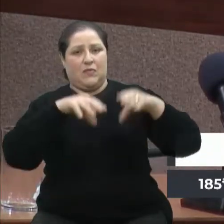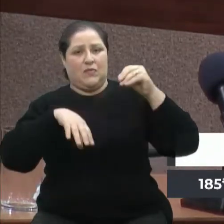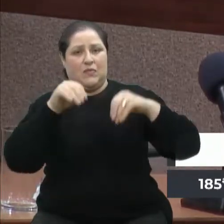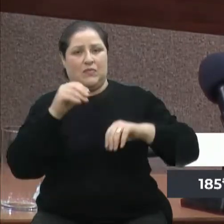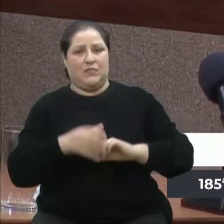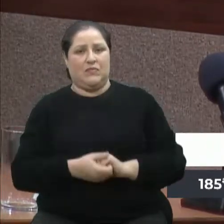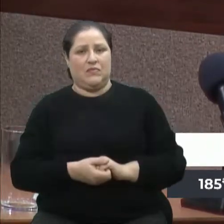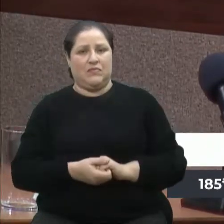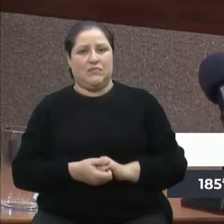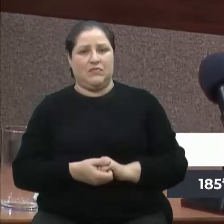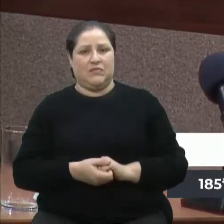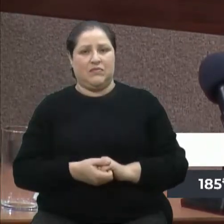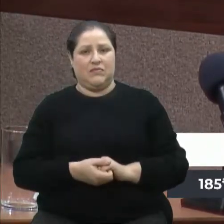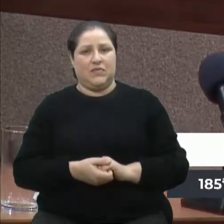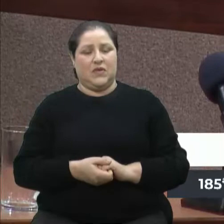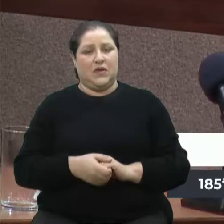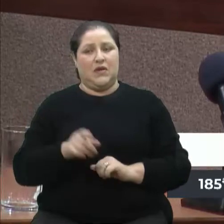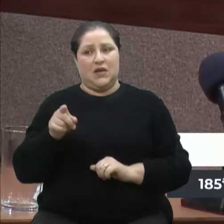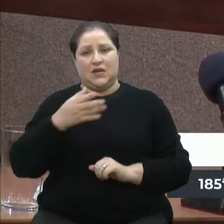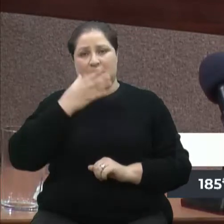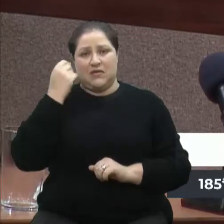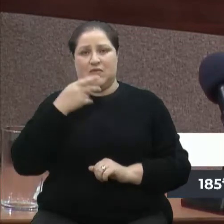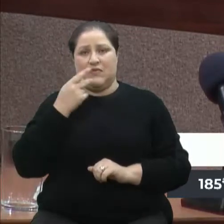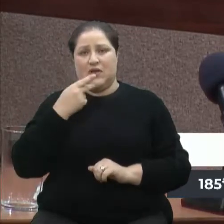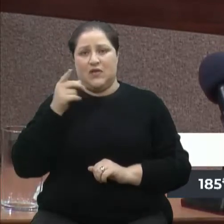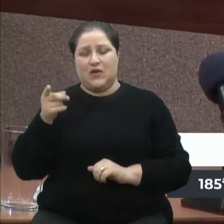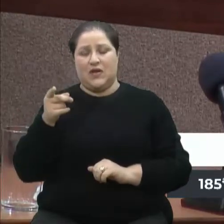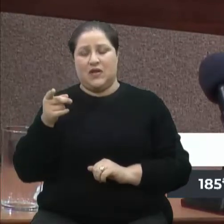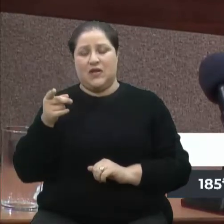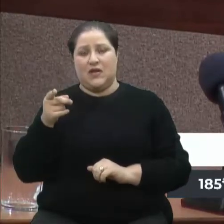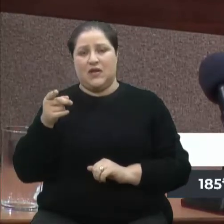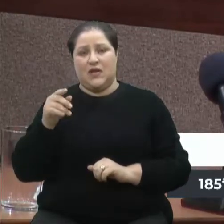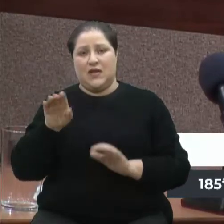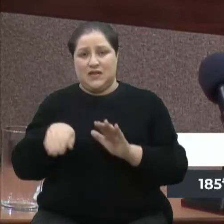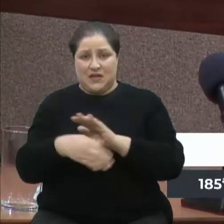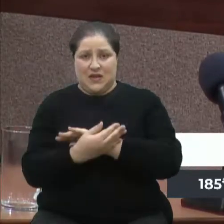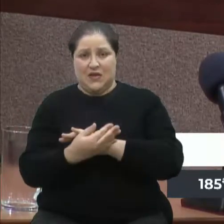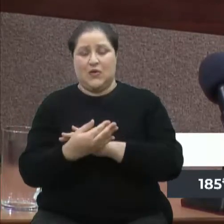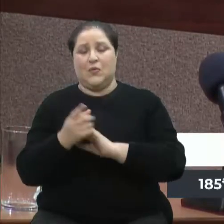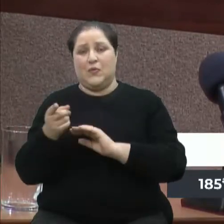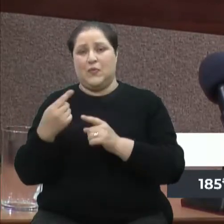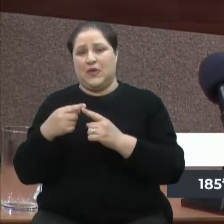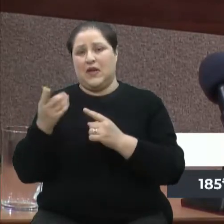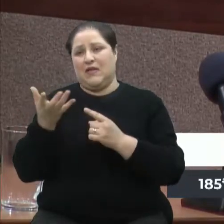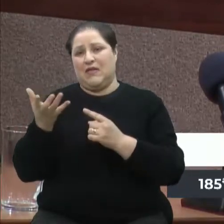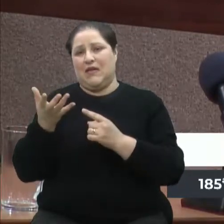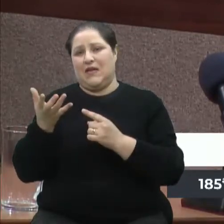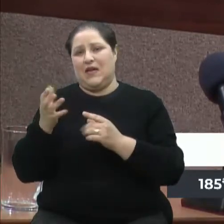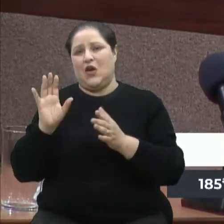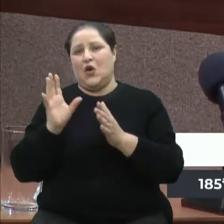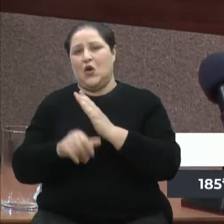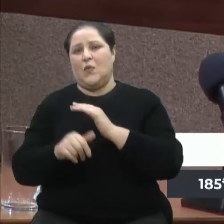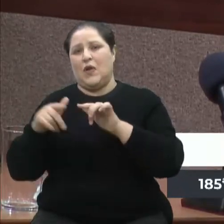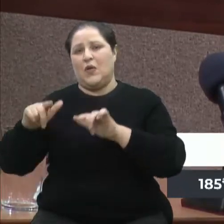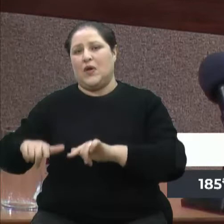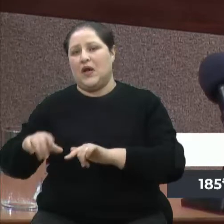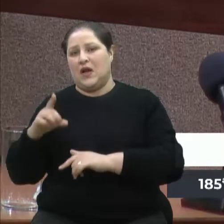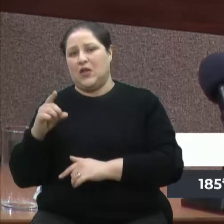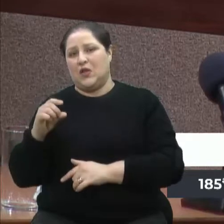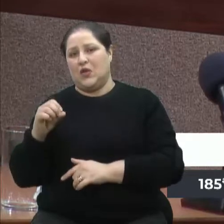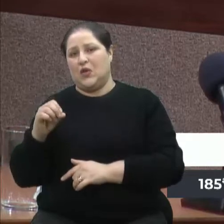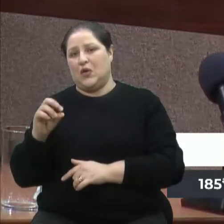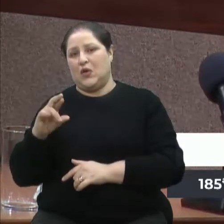Dória, para ele ser o candidato a presidente. E aqui eu quero lembrar um exemplo, e bons exemplos, independente de partidos, devem ser